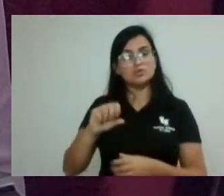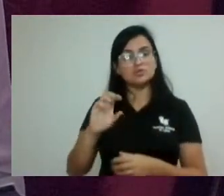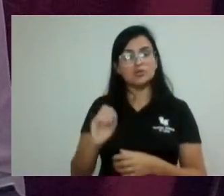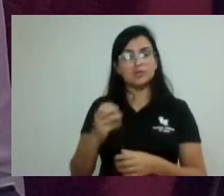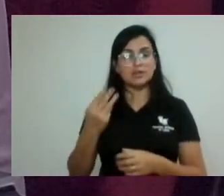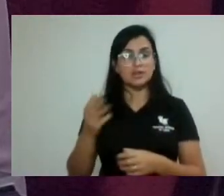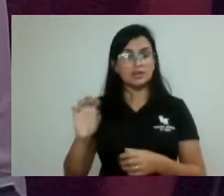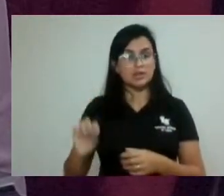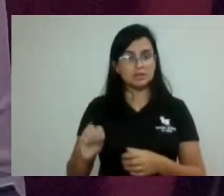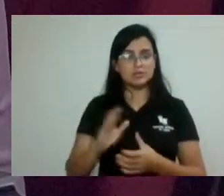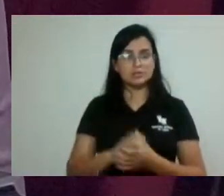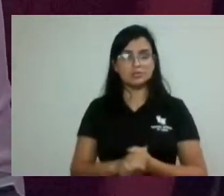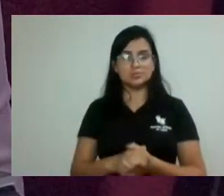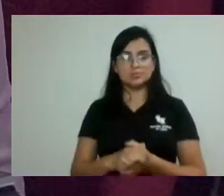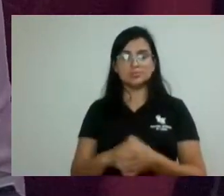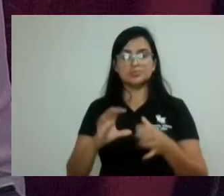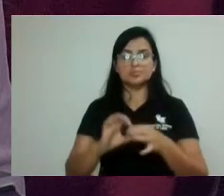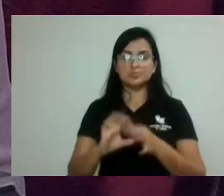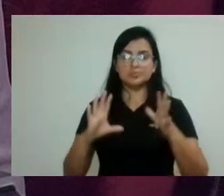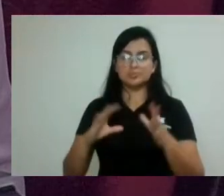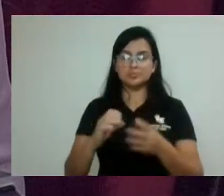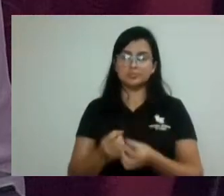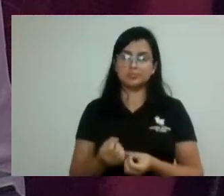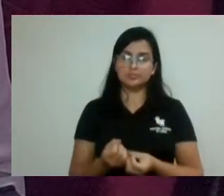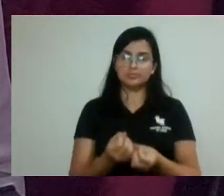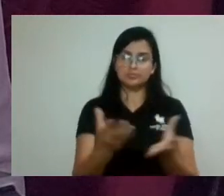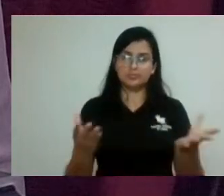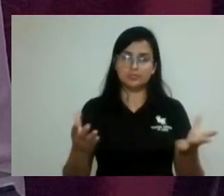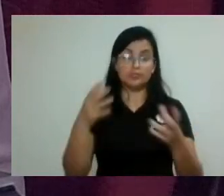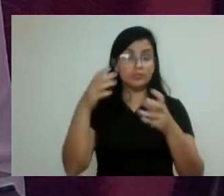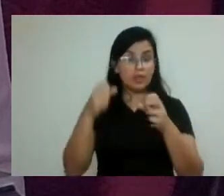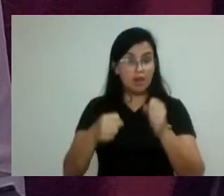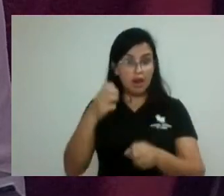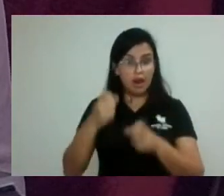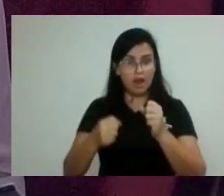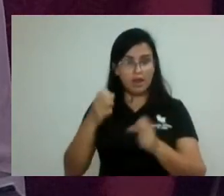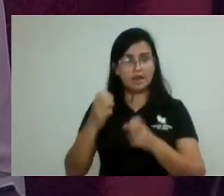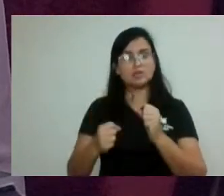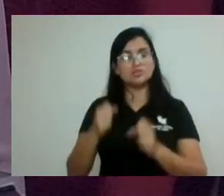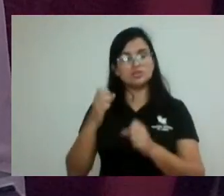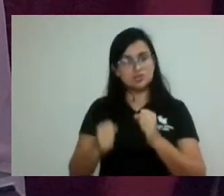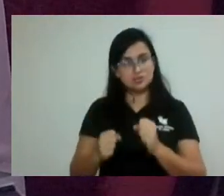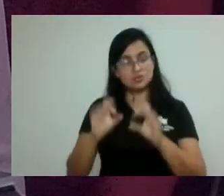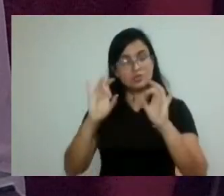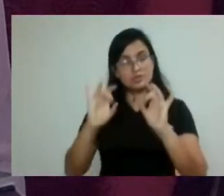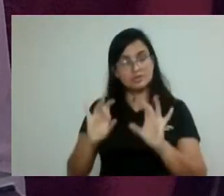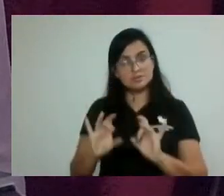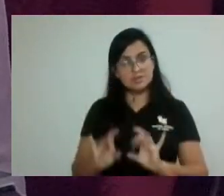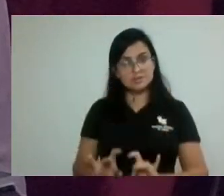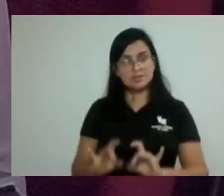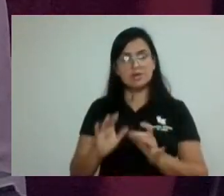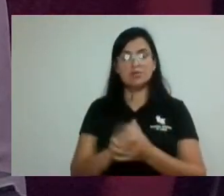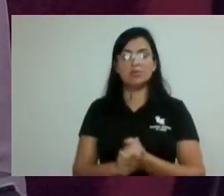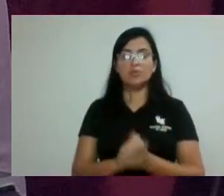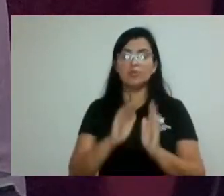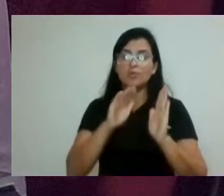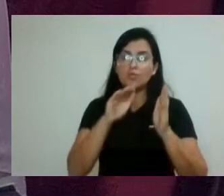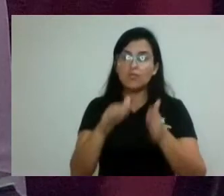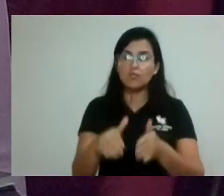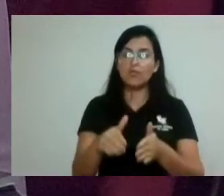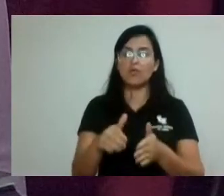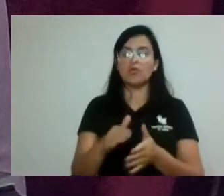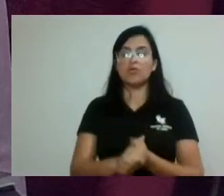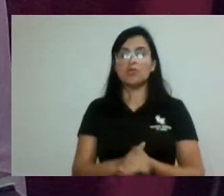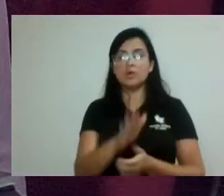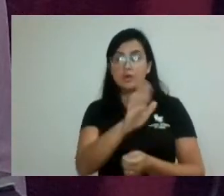autoriza a distribuição gratuita de leite com fórmulas infantis especiais para crianças lactentes, nas condições